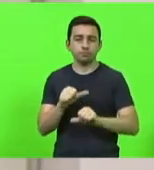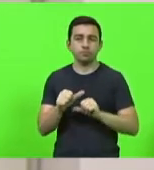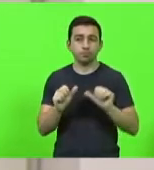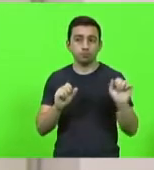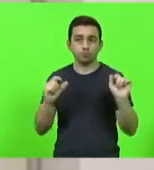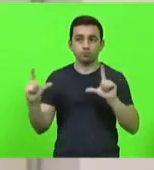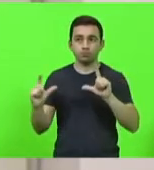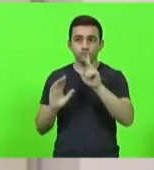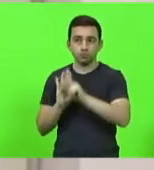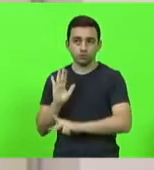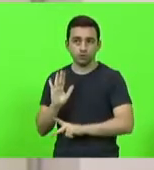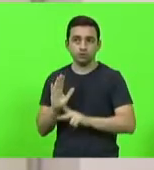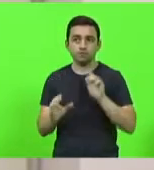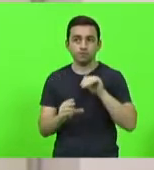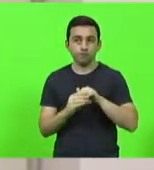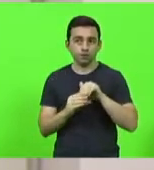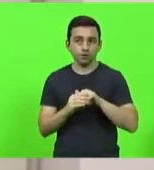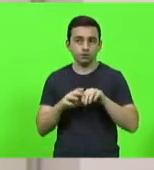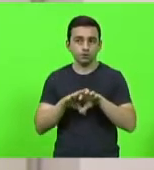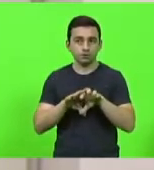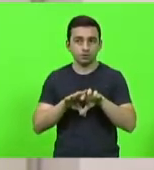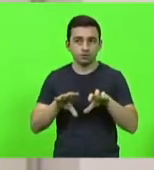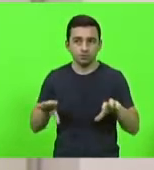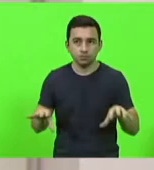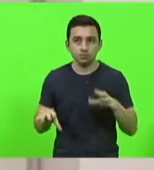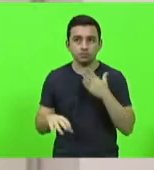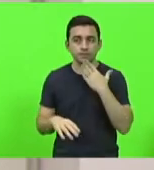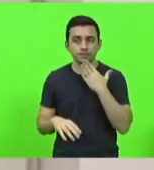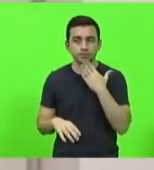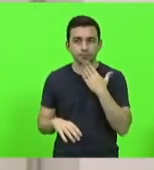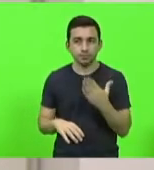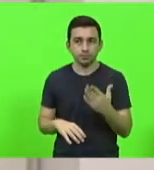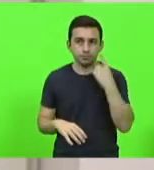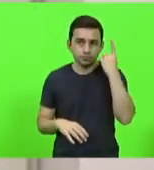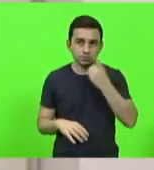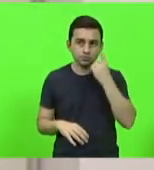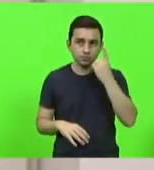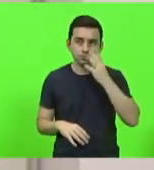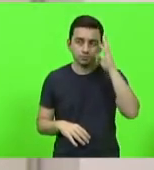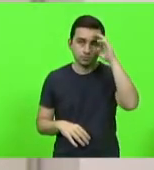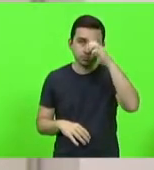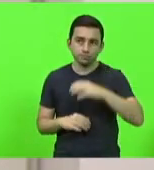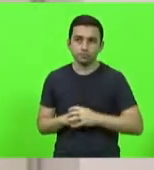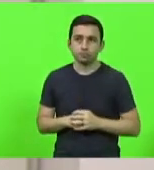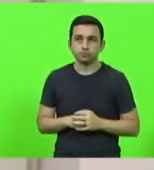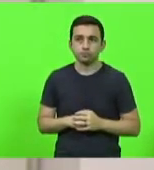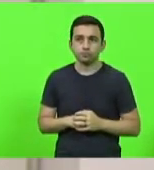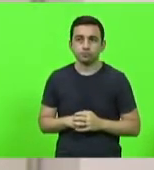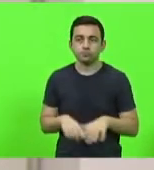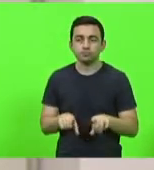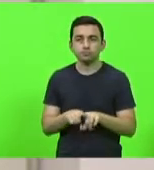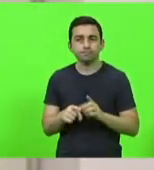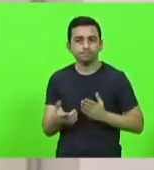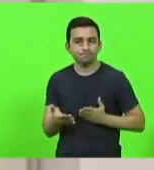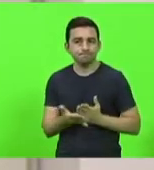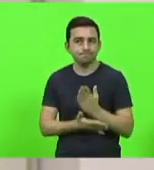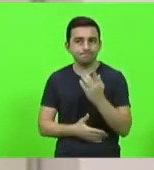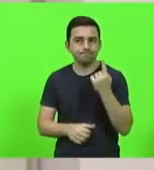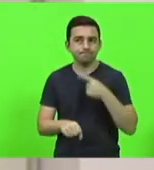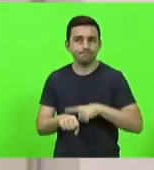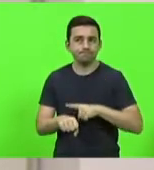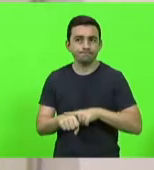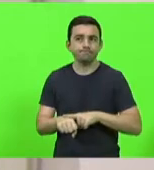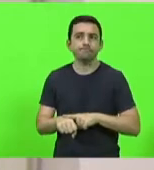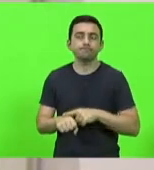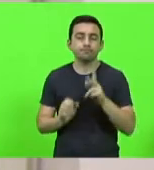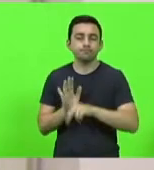por meio de votação em separado, requerida pelo senhor deputado Marcos Vieira. Foram aprovados em turno único os projetos